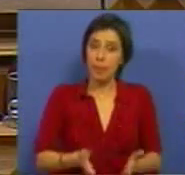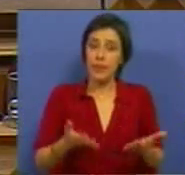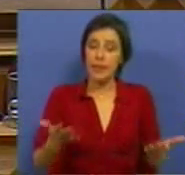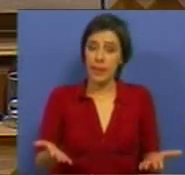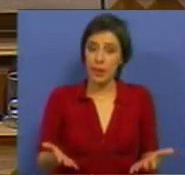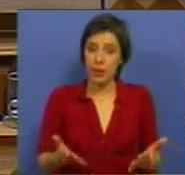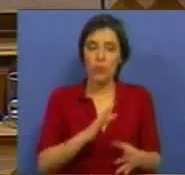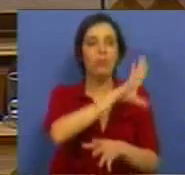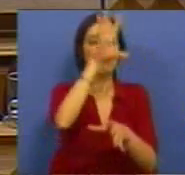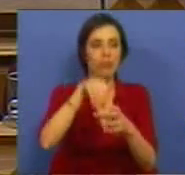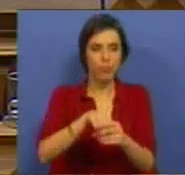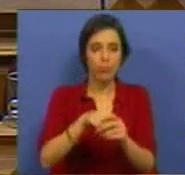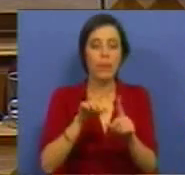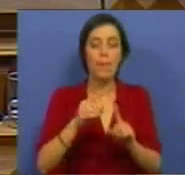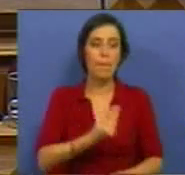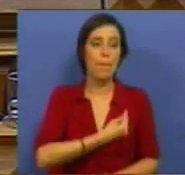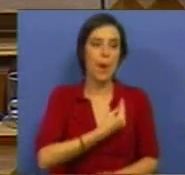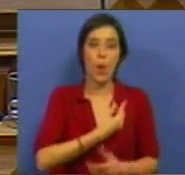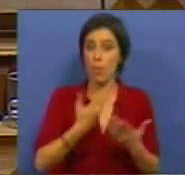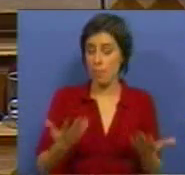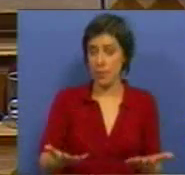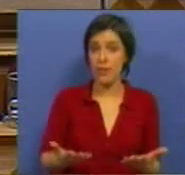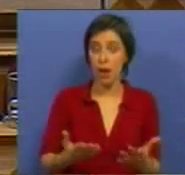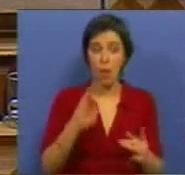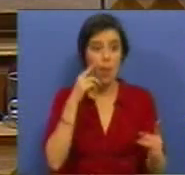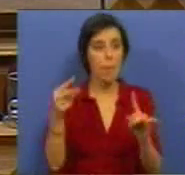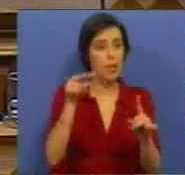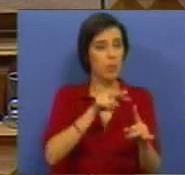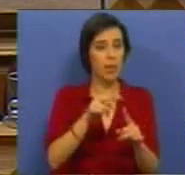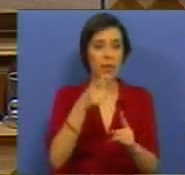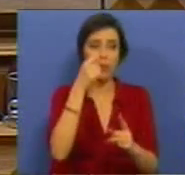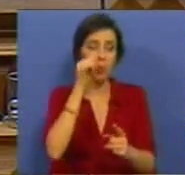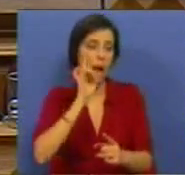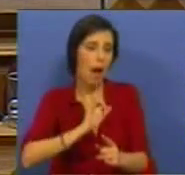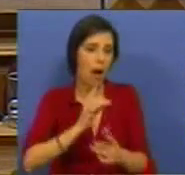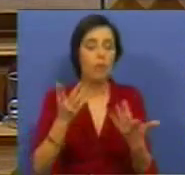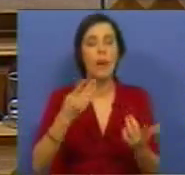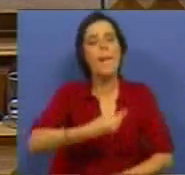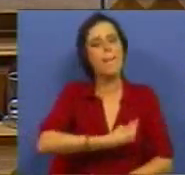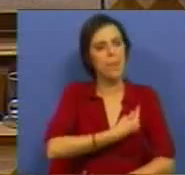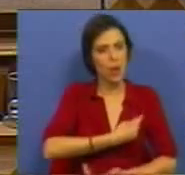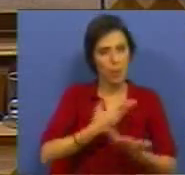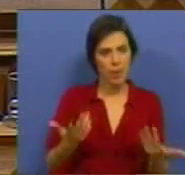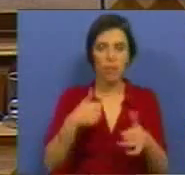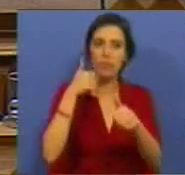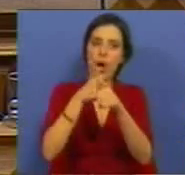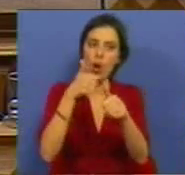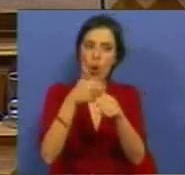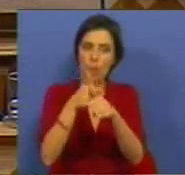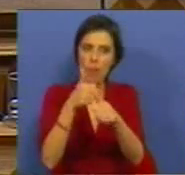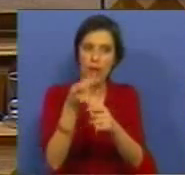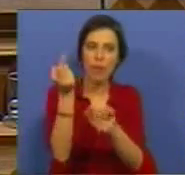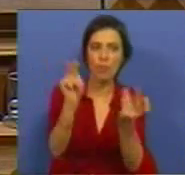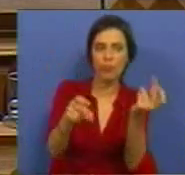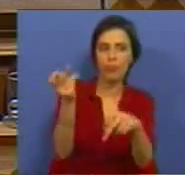englobar esta preocupação da perspectiva de género, a preocupação de acompanhar os